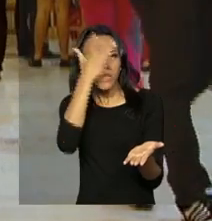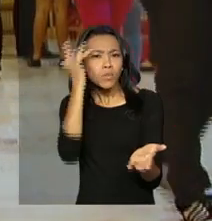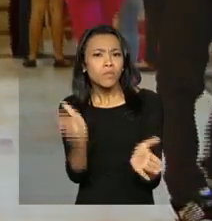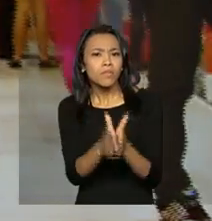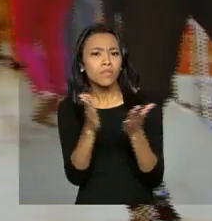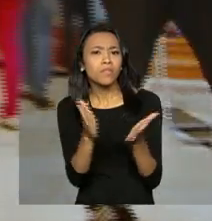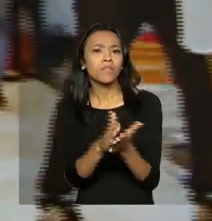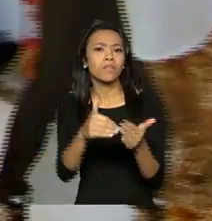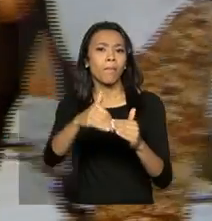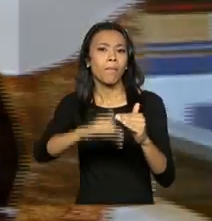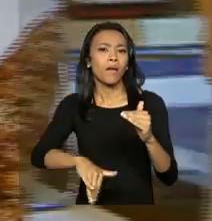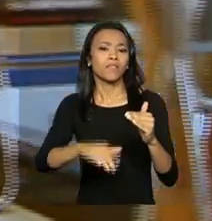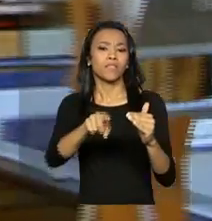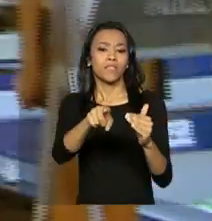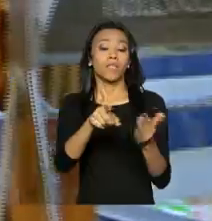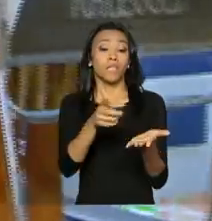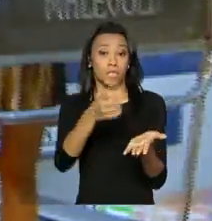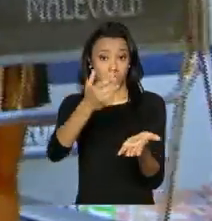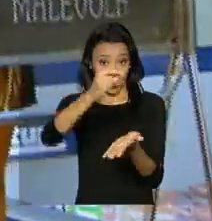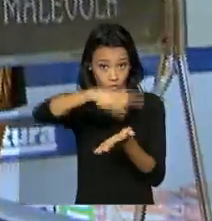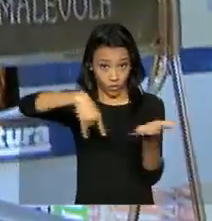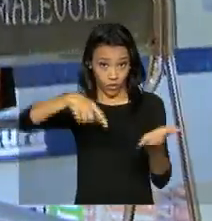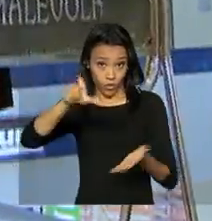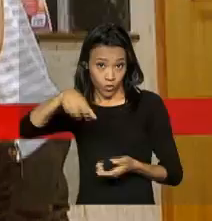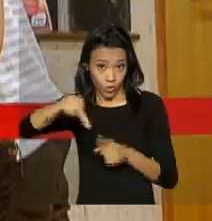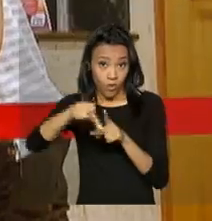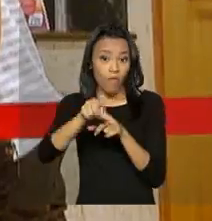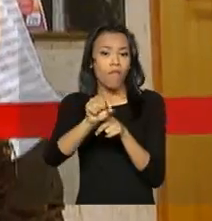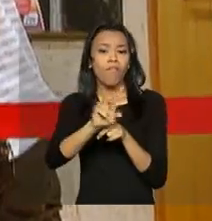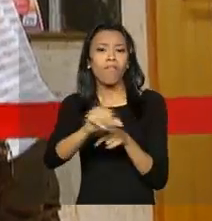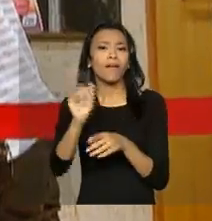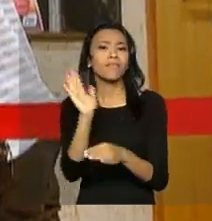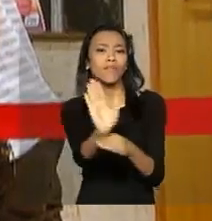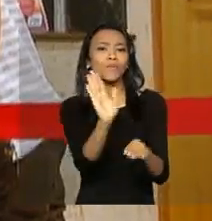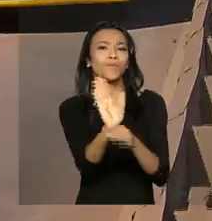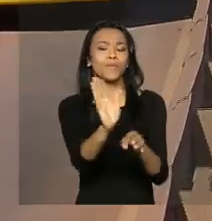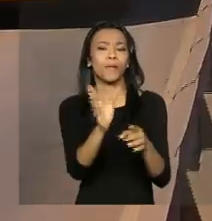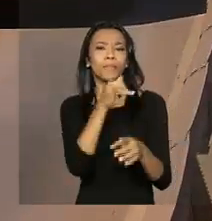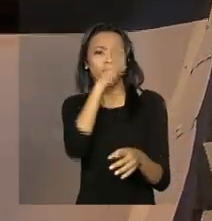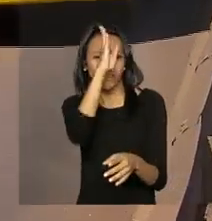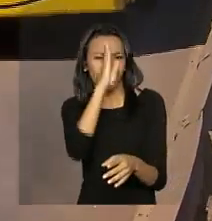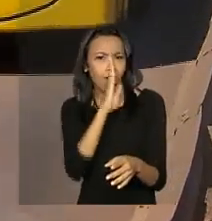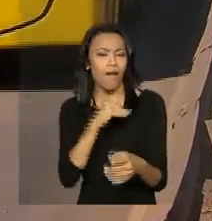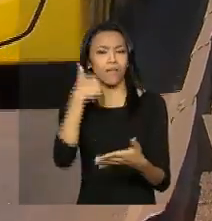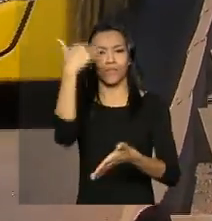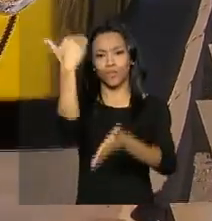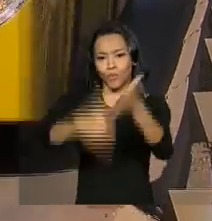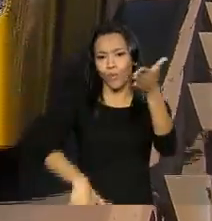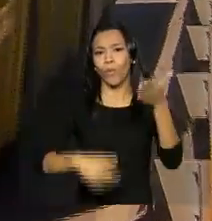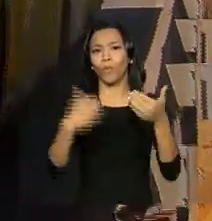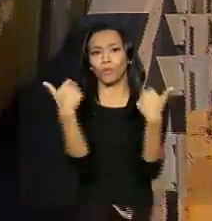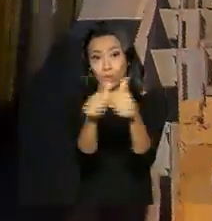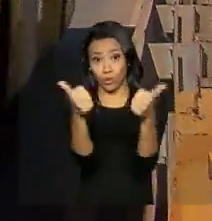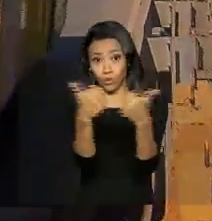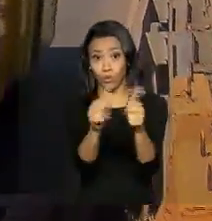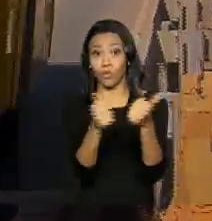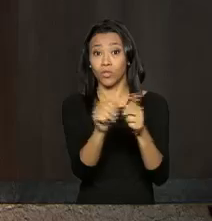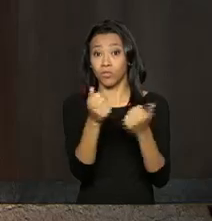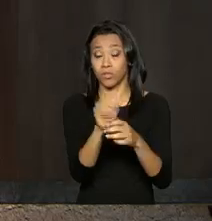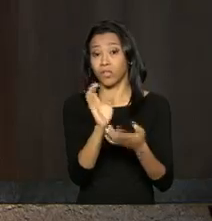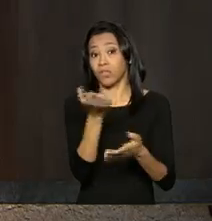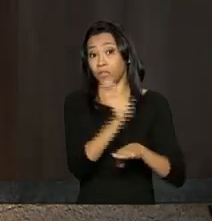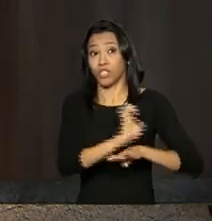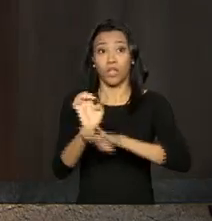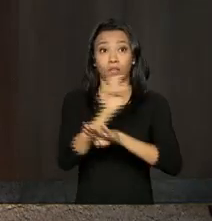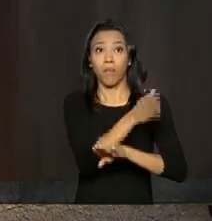e será emitido virtualmente. Ele vai possibilitar benefícios de gratuidade e descontos no transporte público interestadual